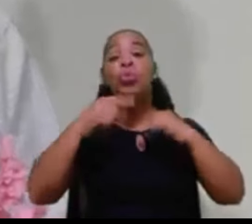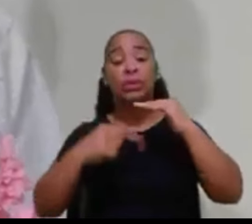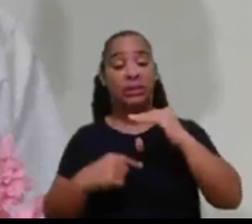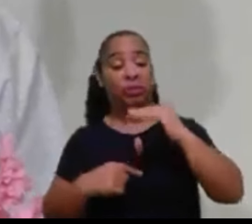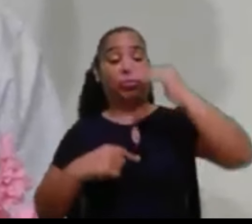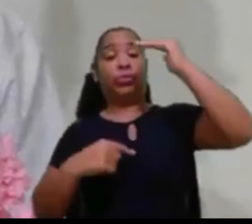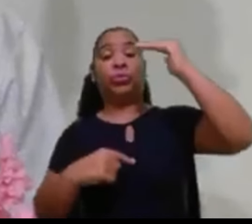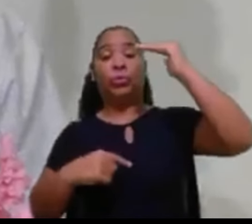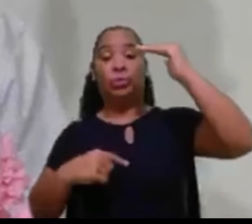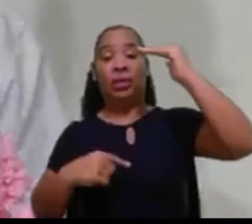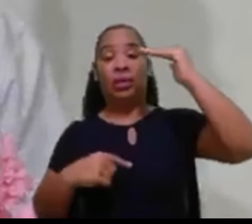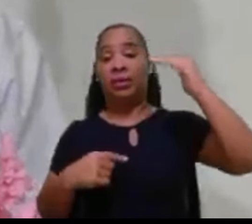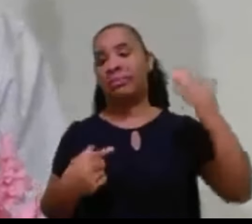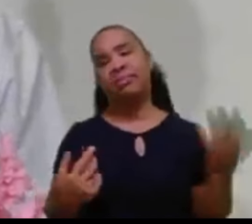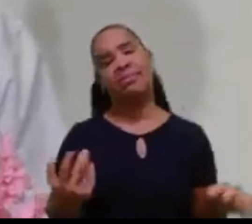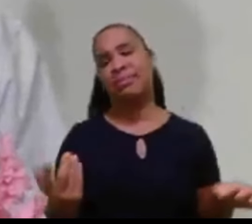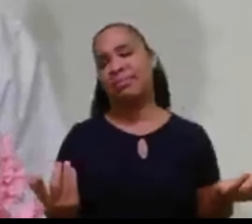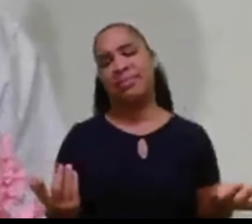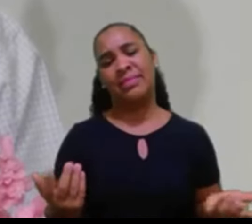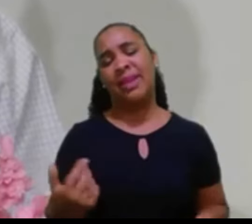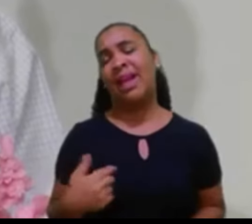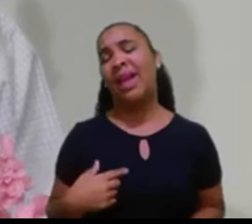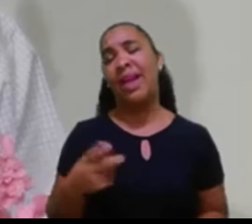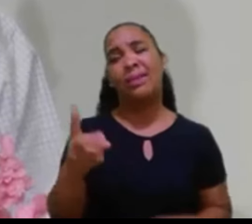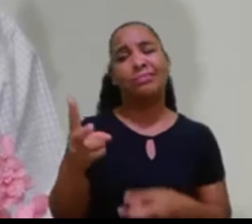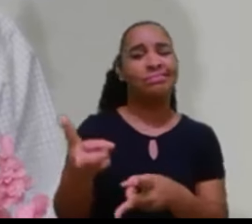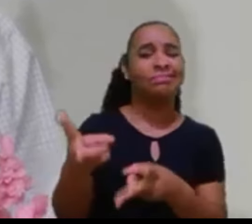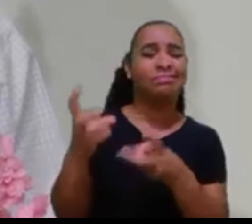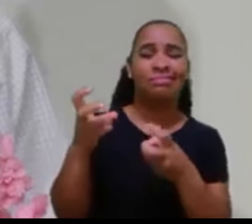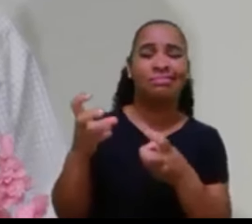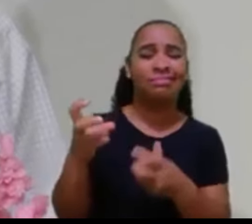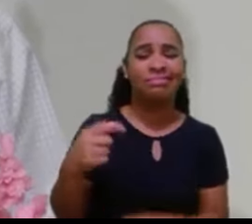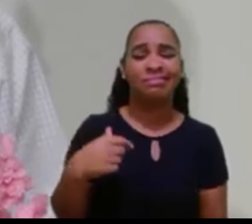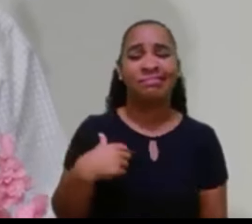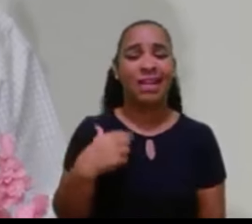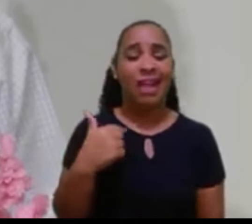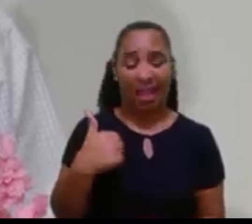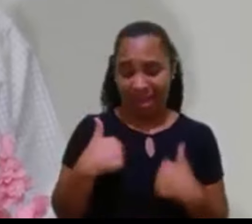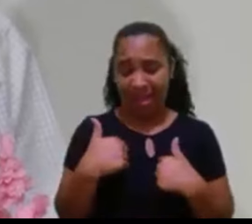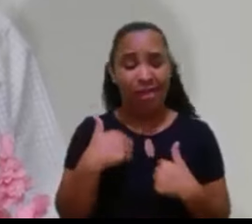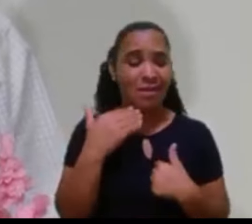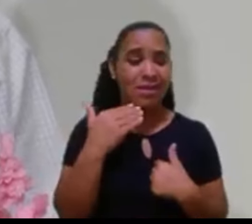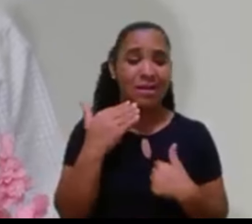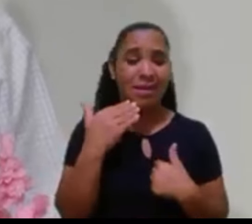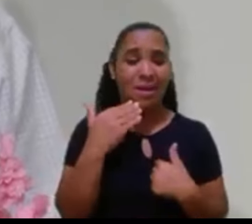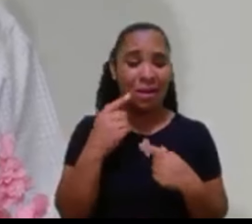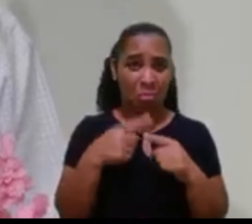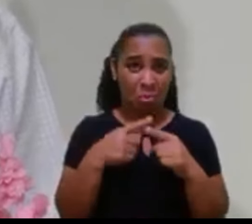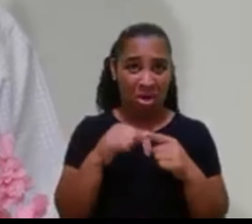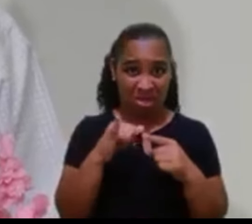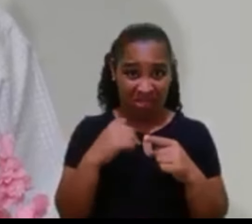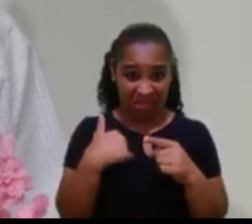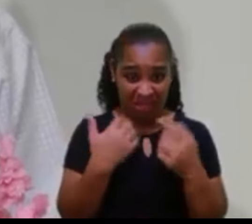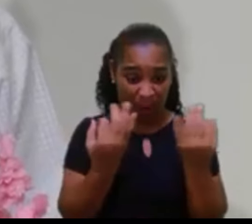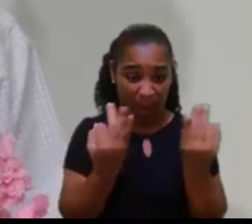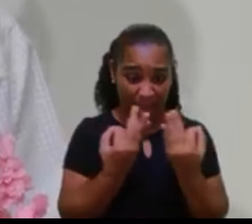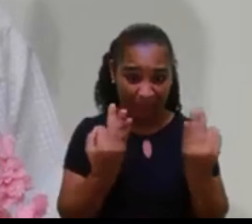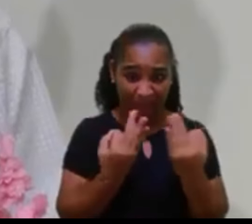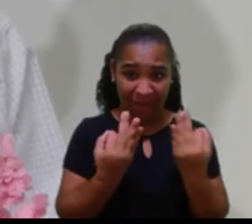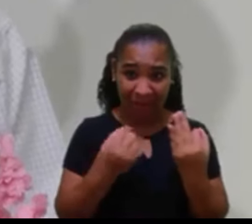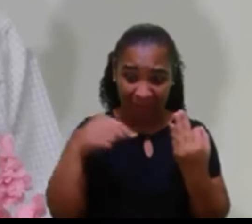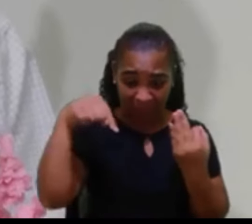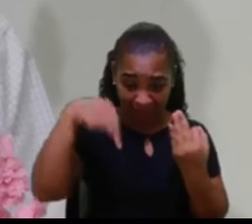Então, me dá uma alegria de ser imperfeito. Porque se eu fosse perfeito, não estaria mais aqui.